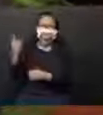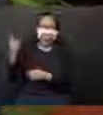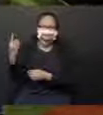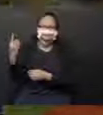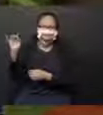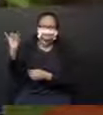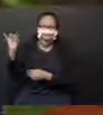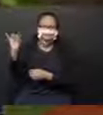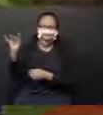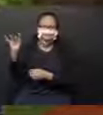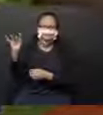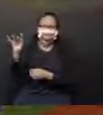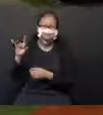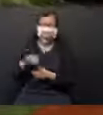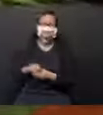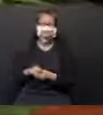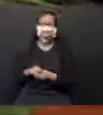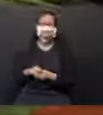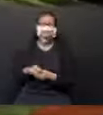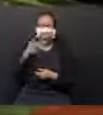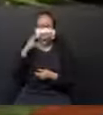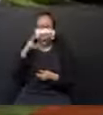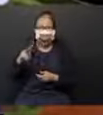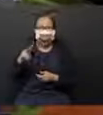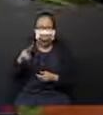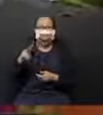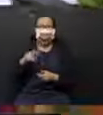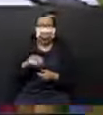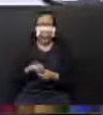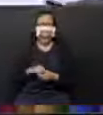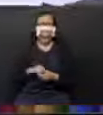vamos ver. Vamos ver juntinhos o que isso quer dizer?